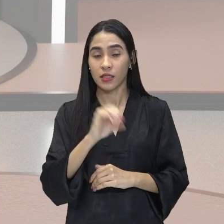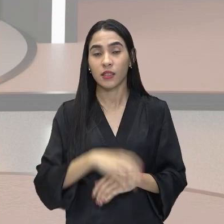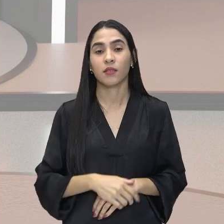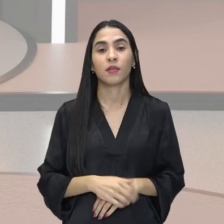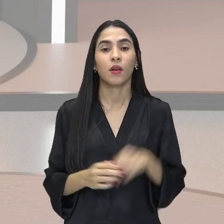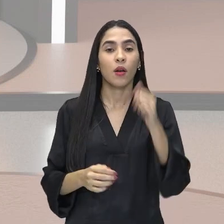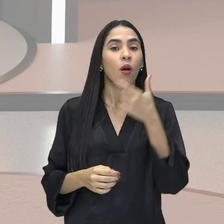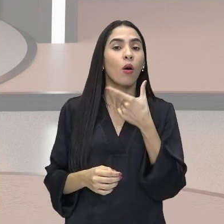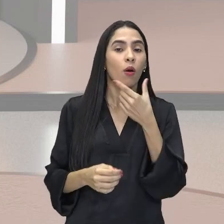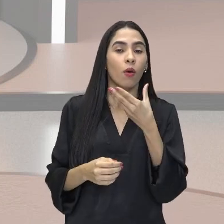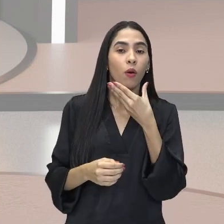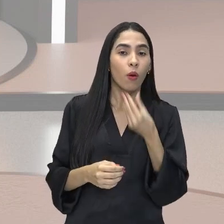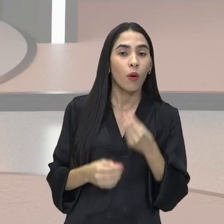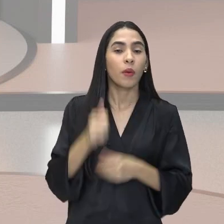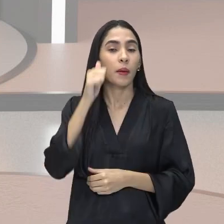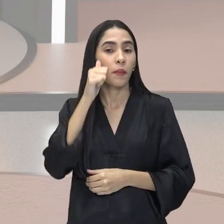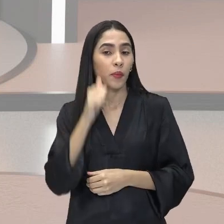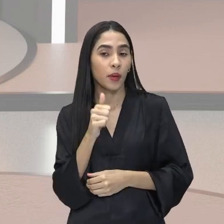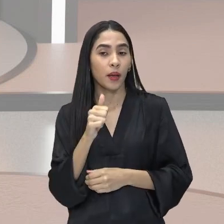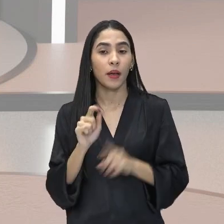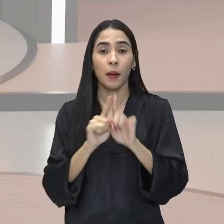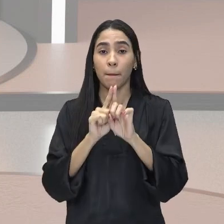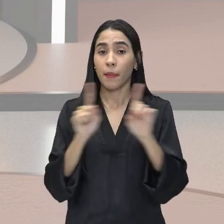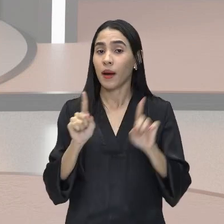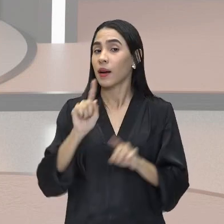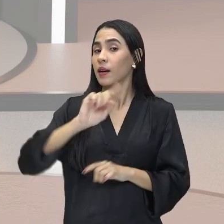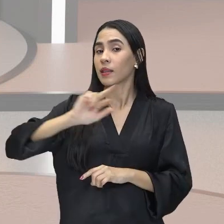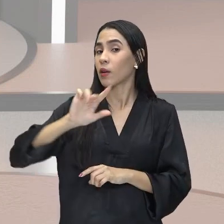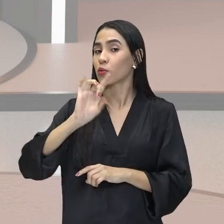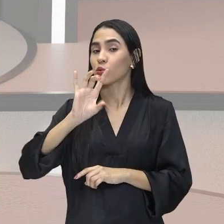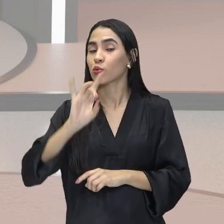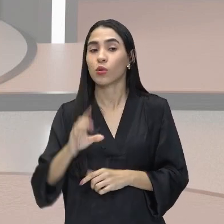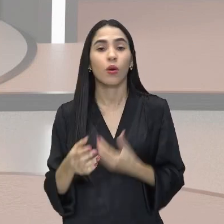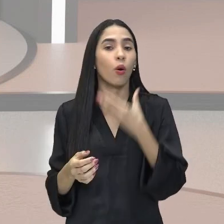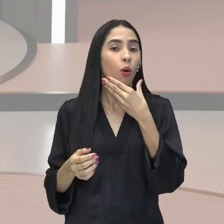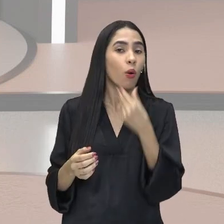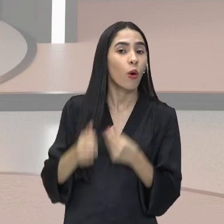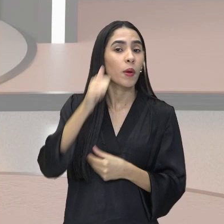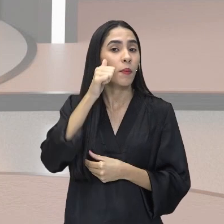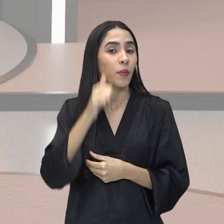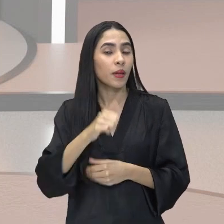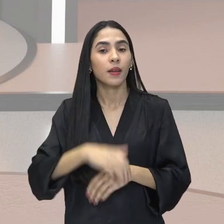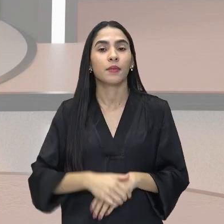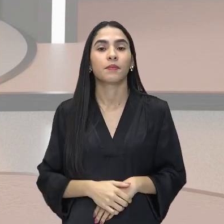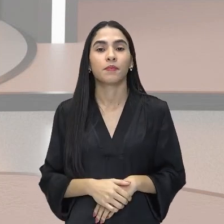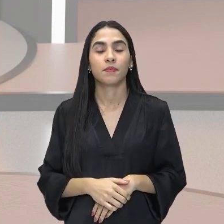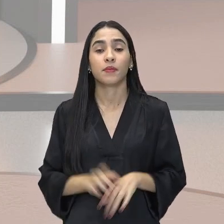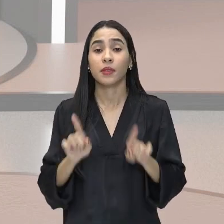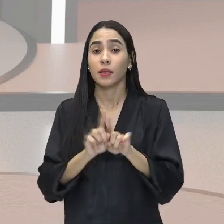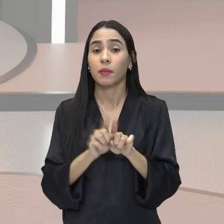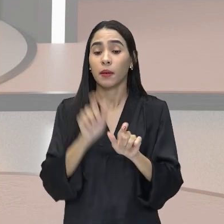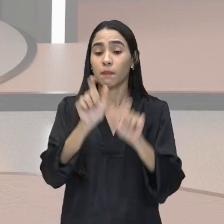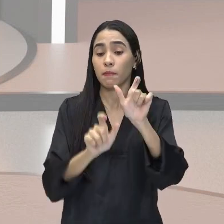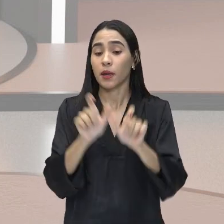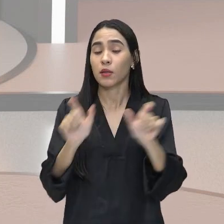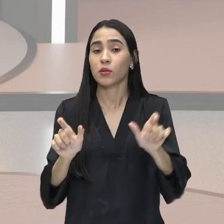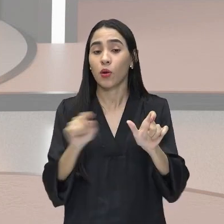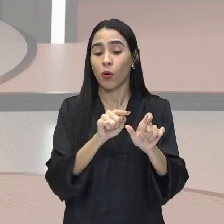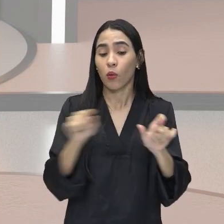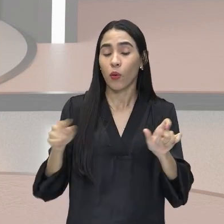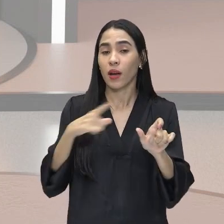homens e mulheres, mas não somente homens e mulheres, e também com pessoas que têm